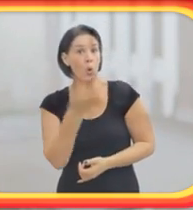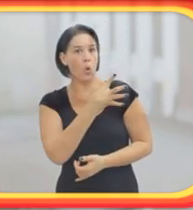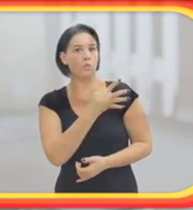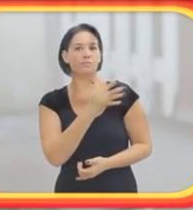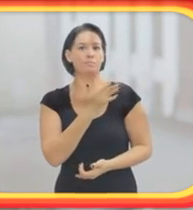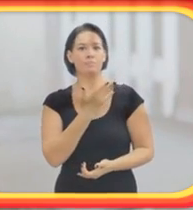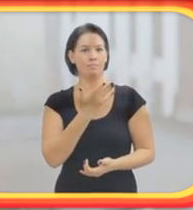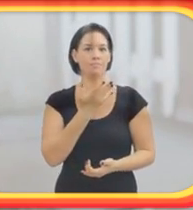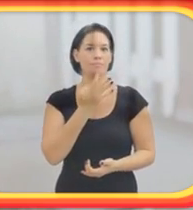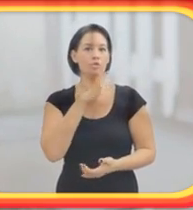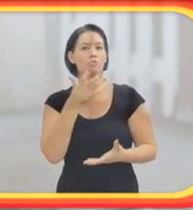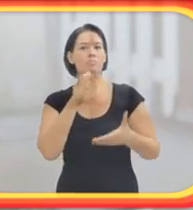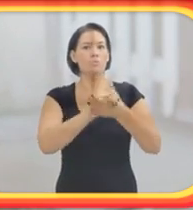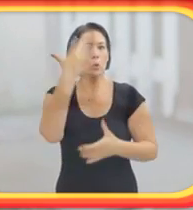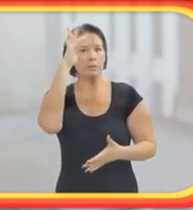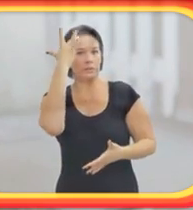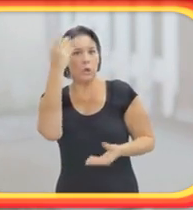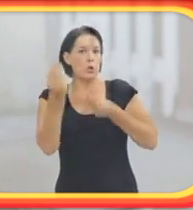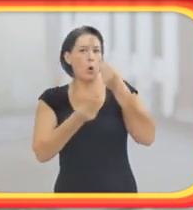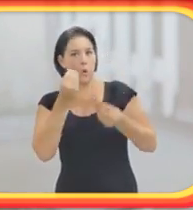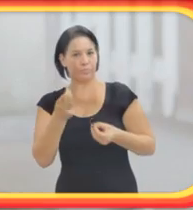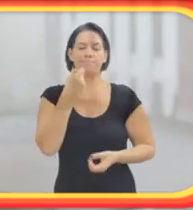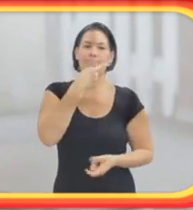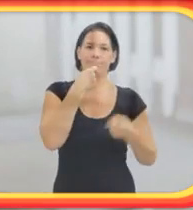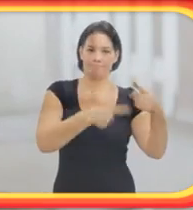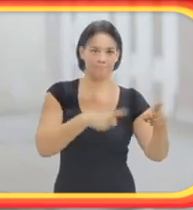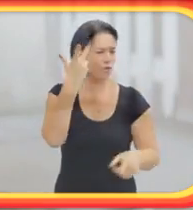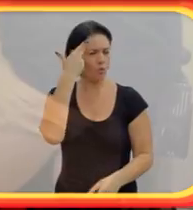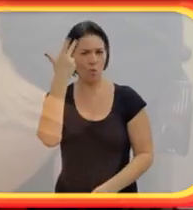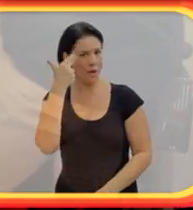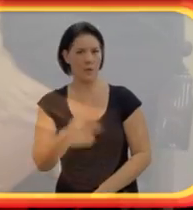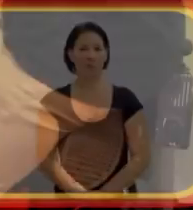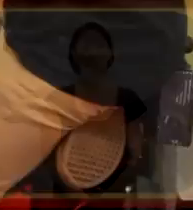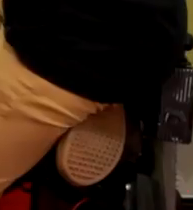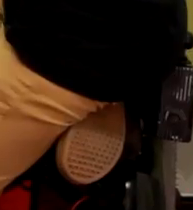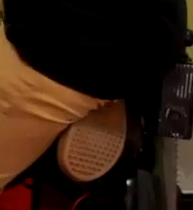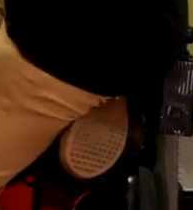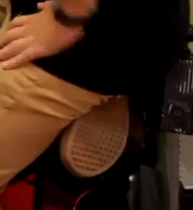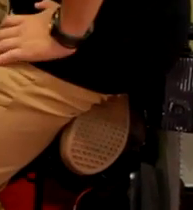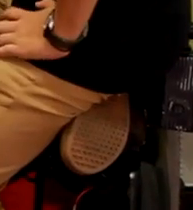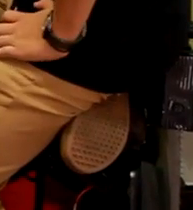um amigo meu novo vai cumprimentar ele, não sabe cumprimentar ele, já faz uma piada. É bem normal.